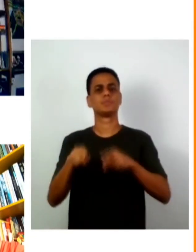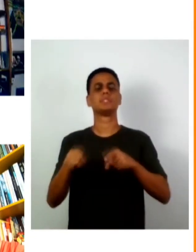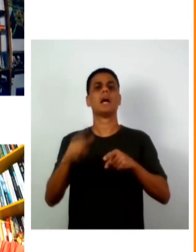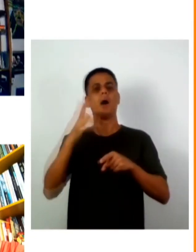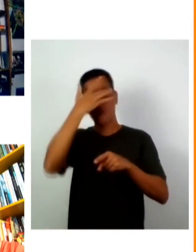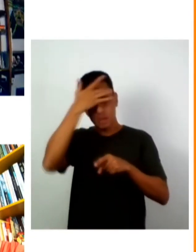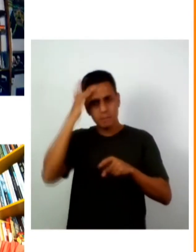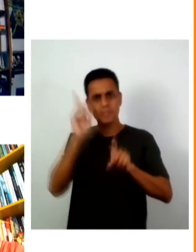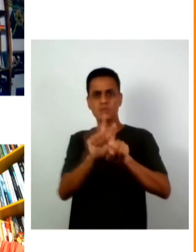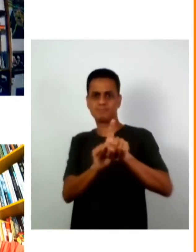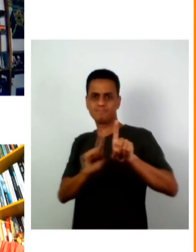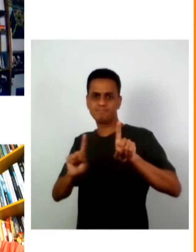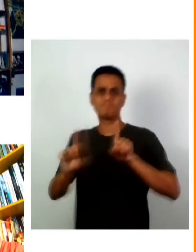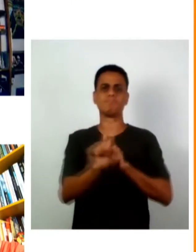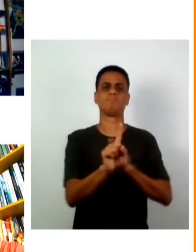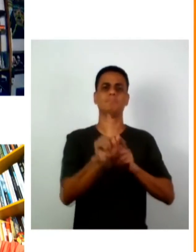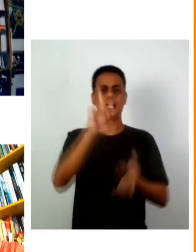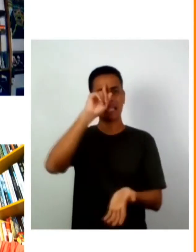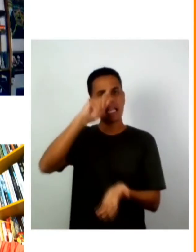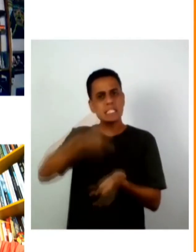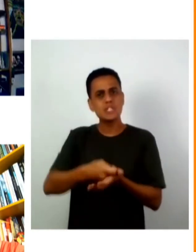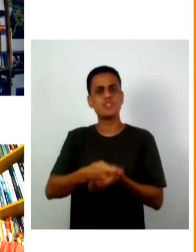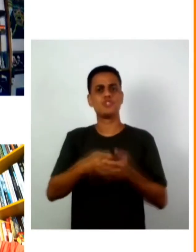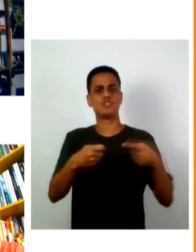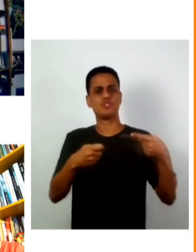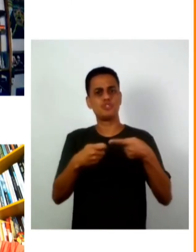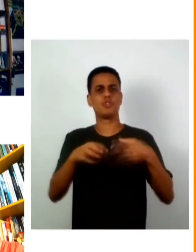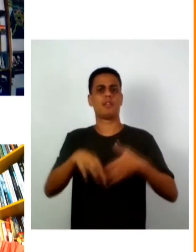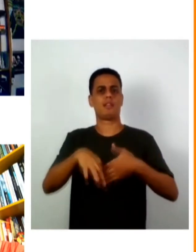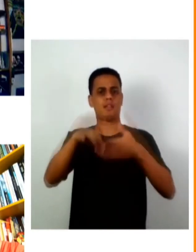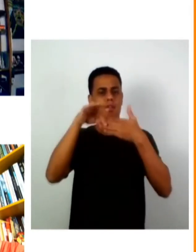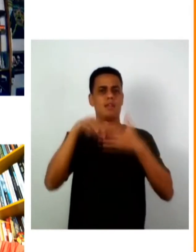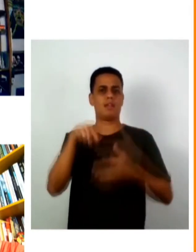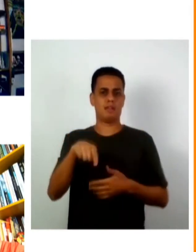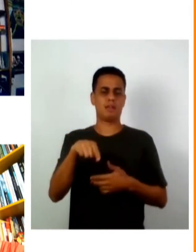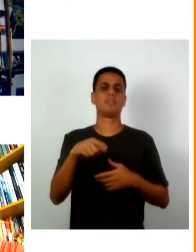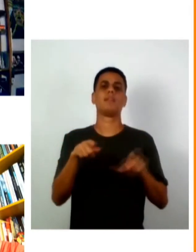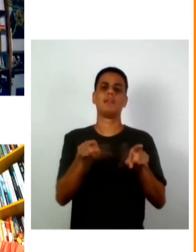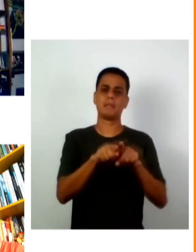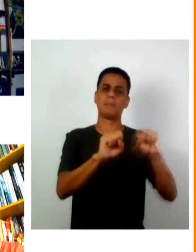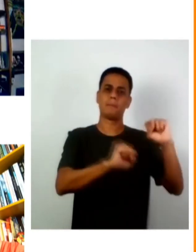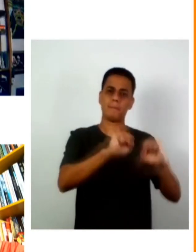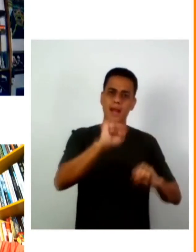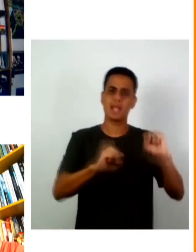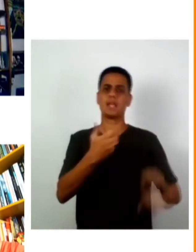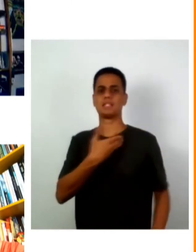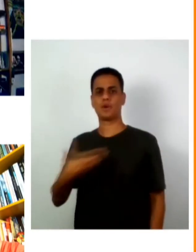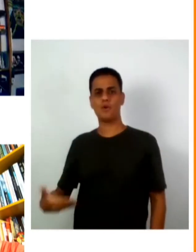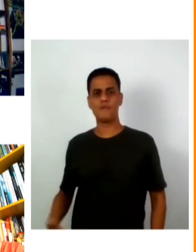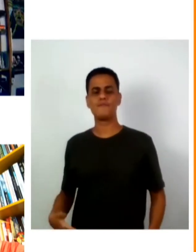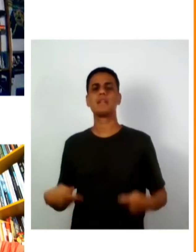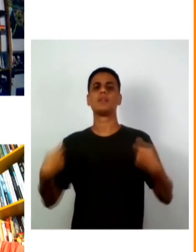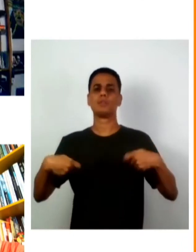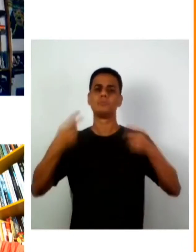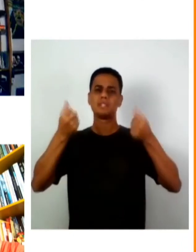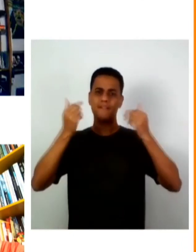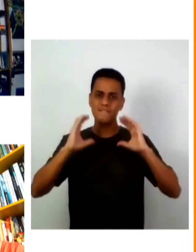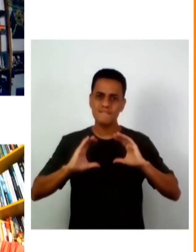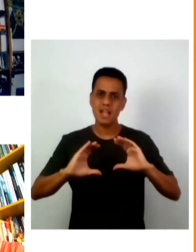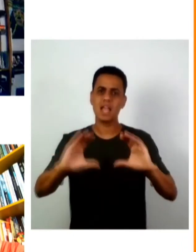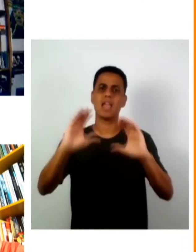tomadas de decisão e as empresas e o poder público precisam destinar recursos investimentos